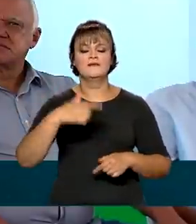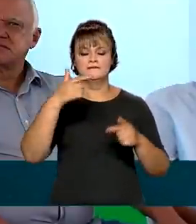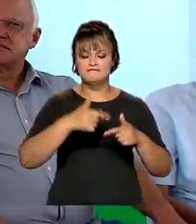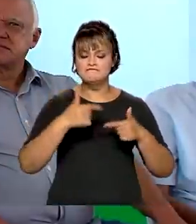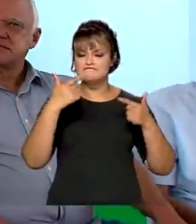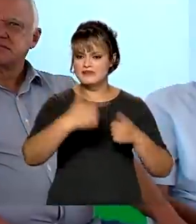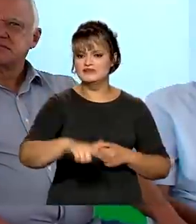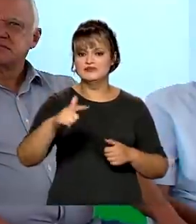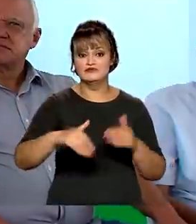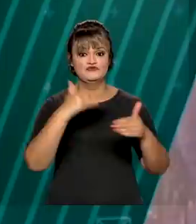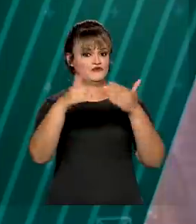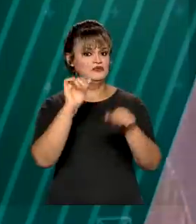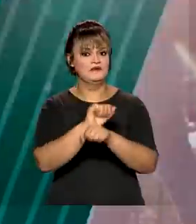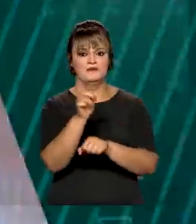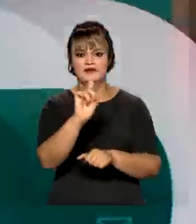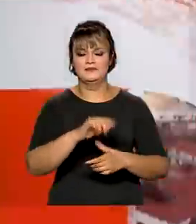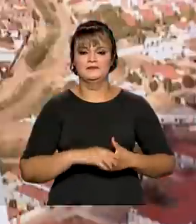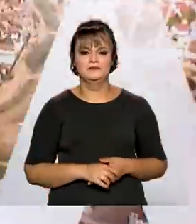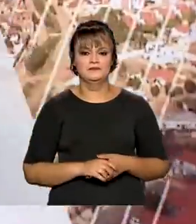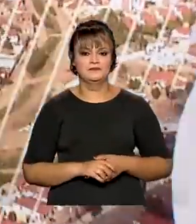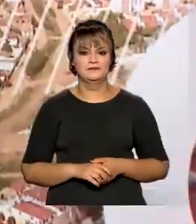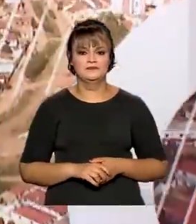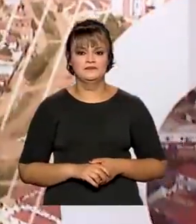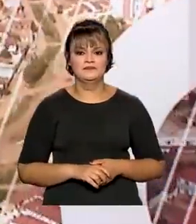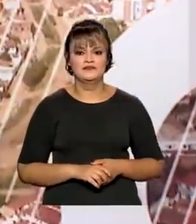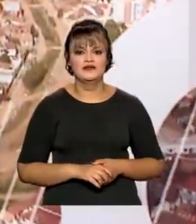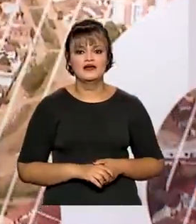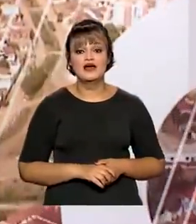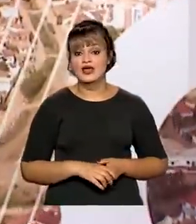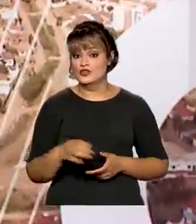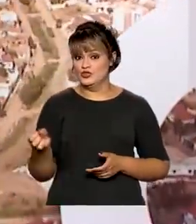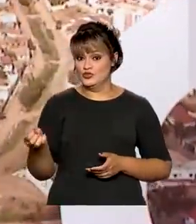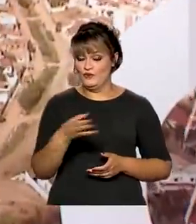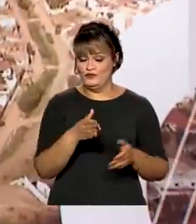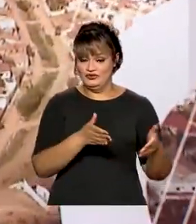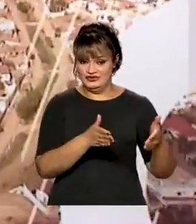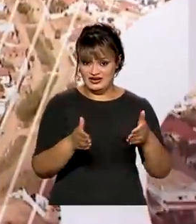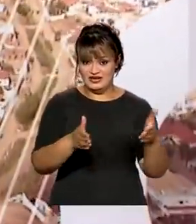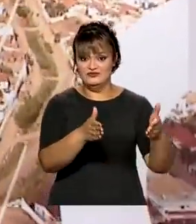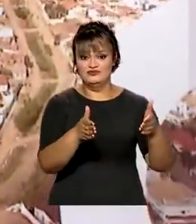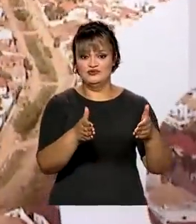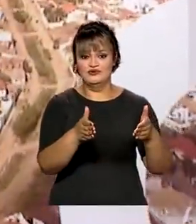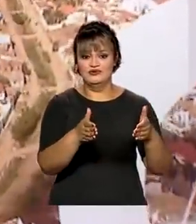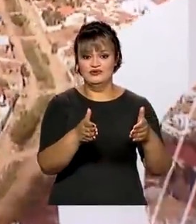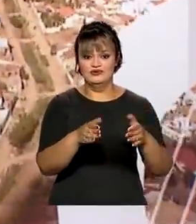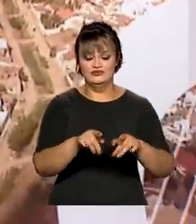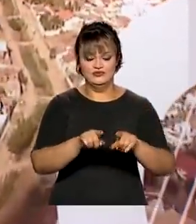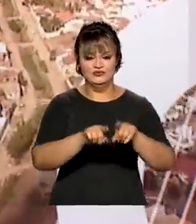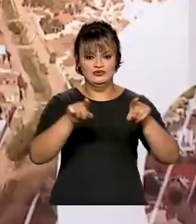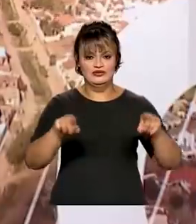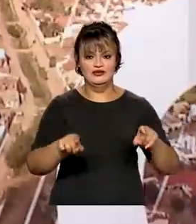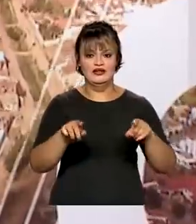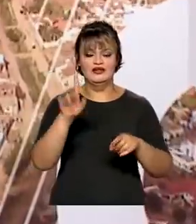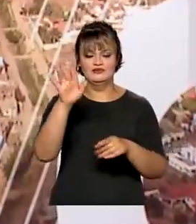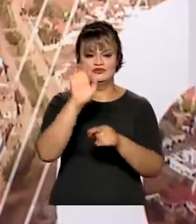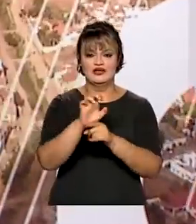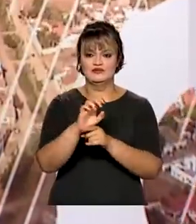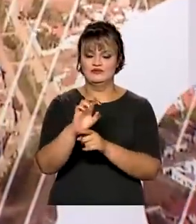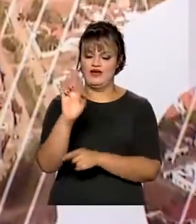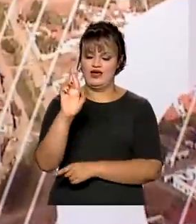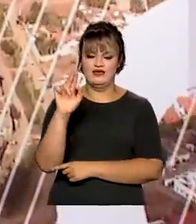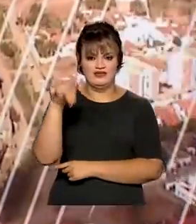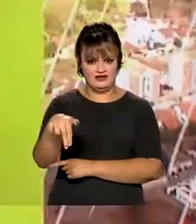o desenvolvimento regional não para. E foi inaugurado um novo trecho duplicado da reta Tabajara, no Rio Grande do Norte.